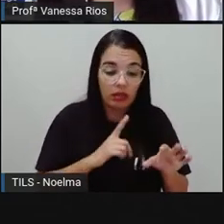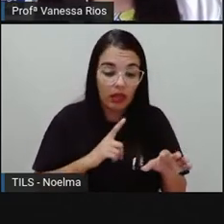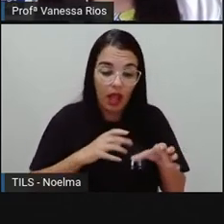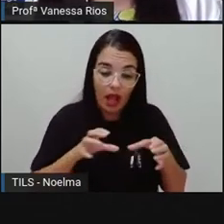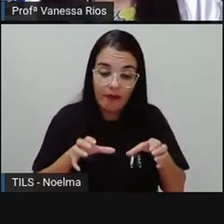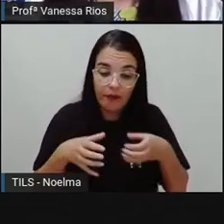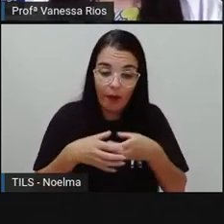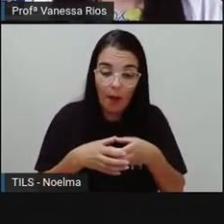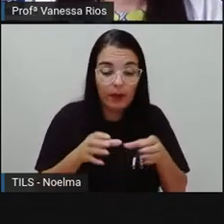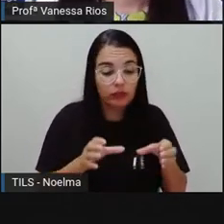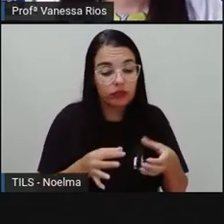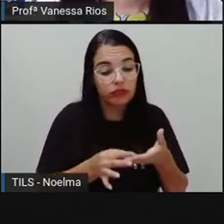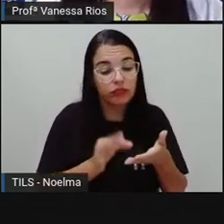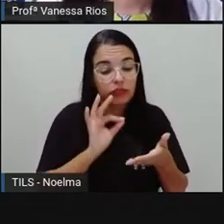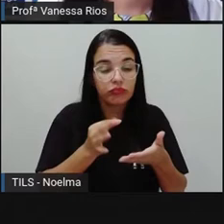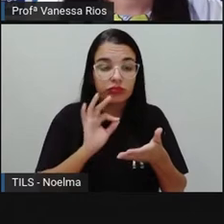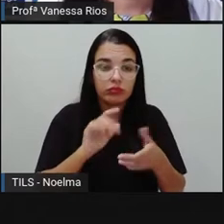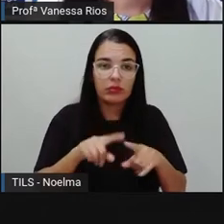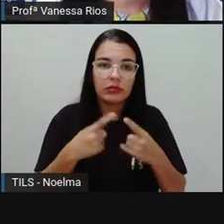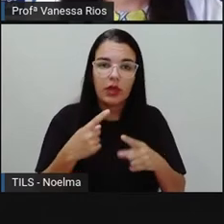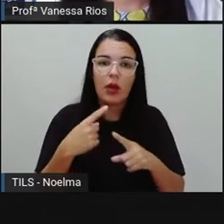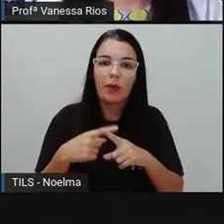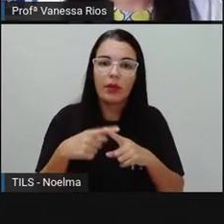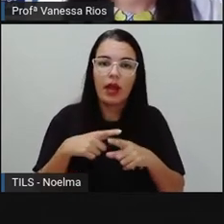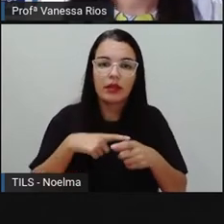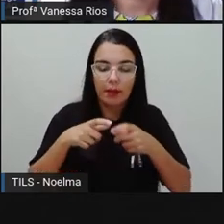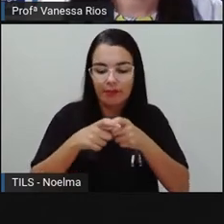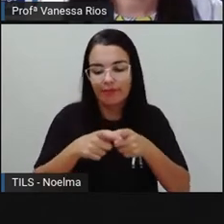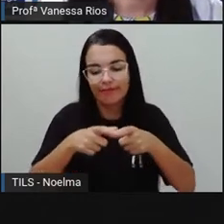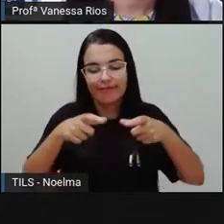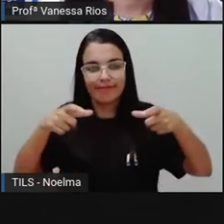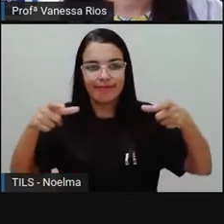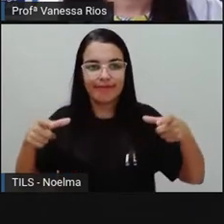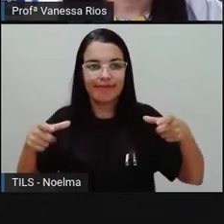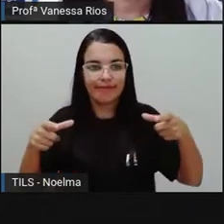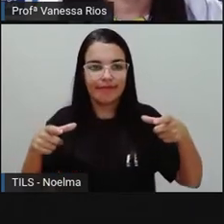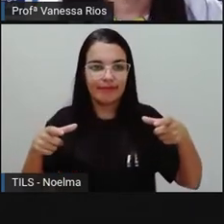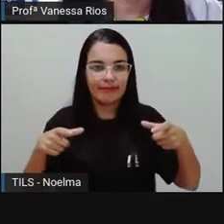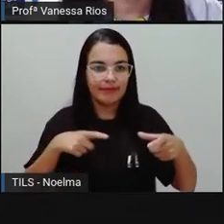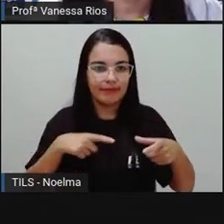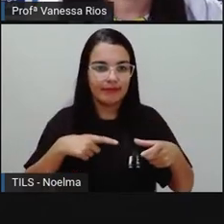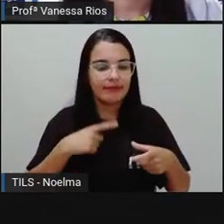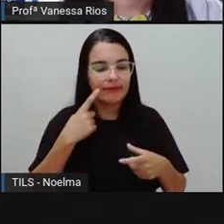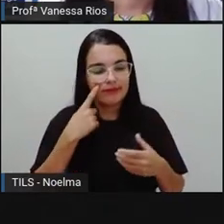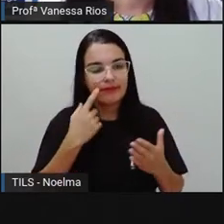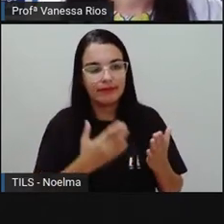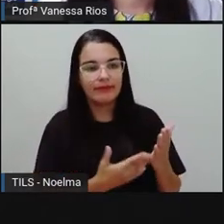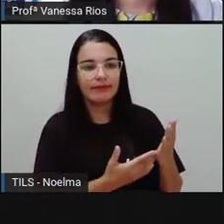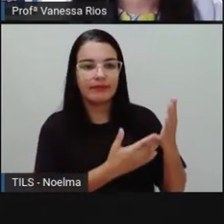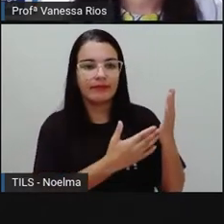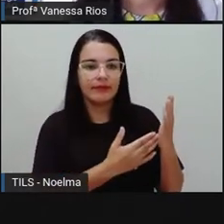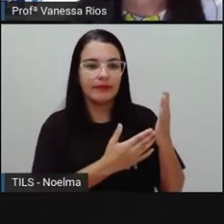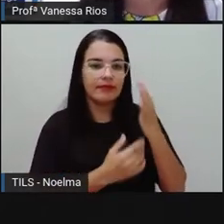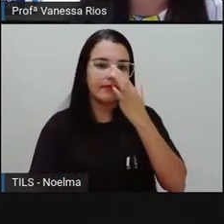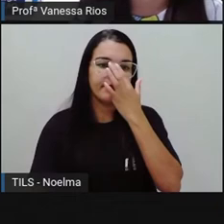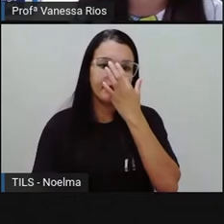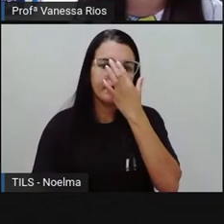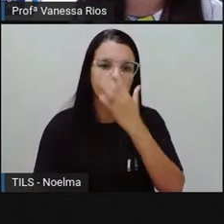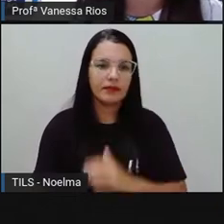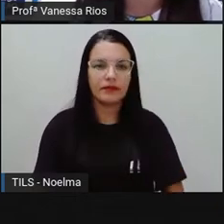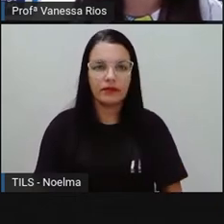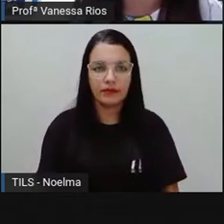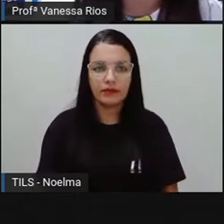forma da xícara. Justamente por existir um espaço maior aí entre as moléculas que formam a substância.